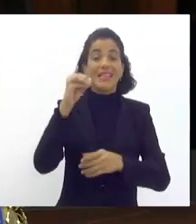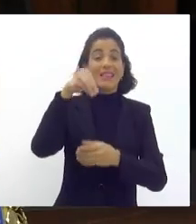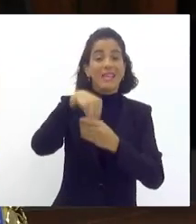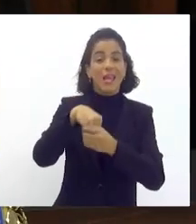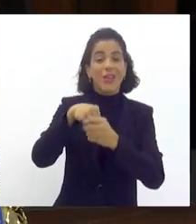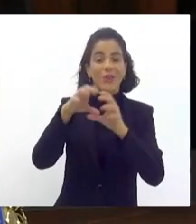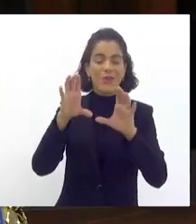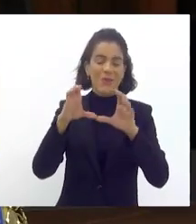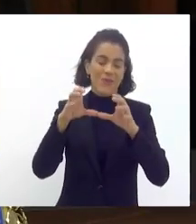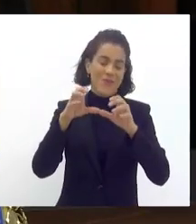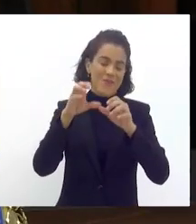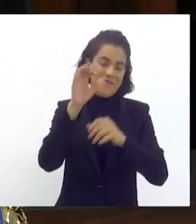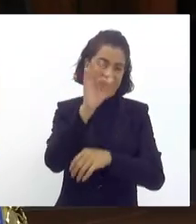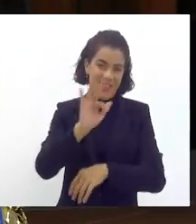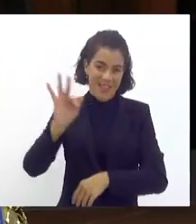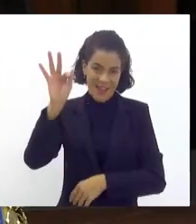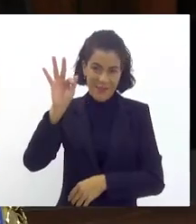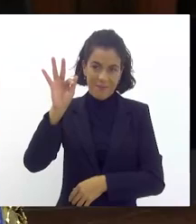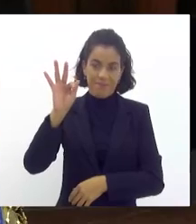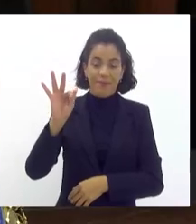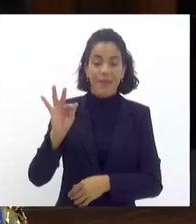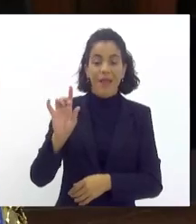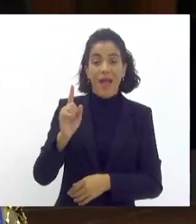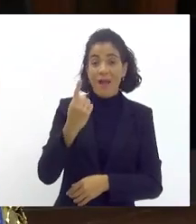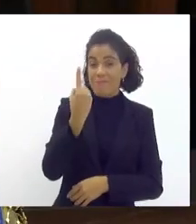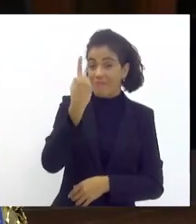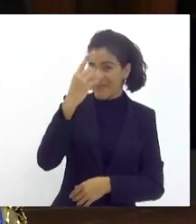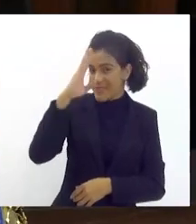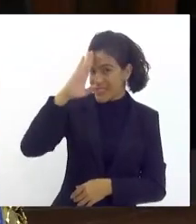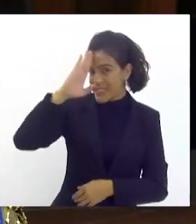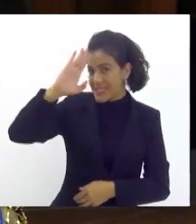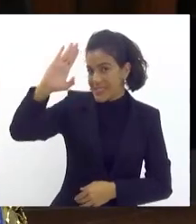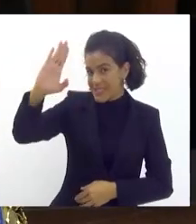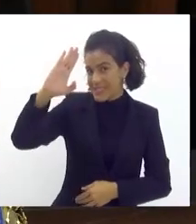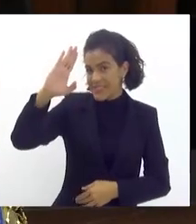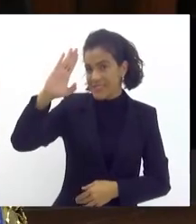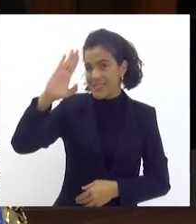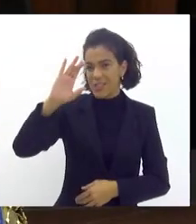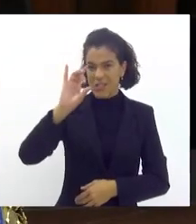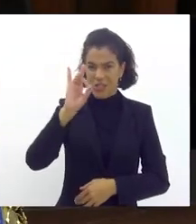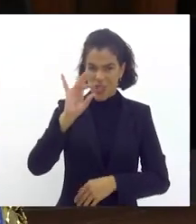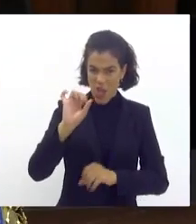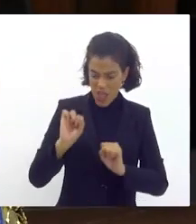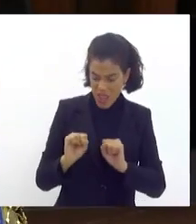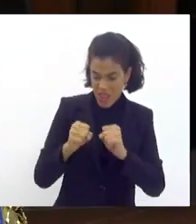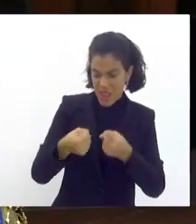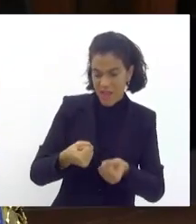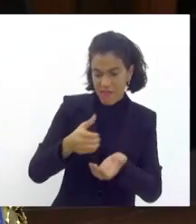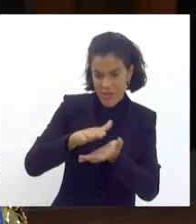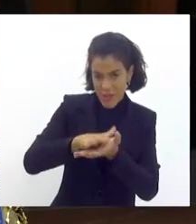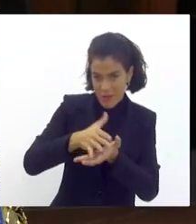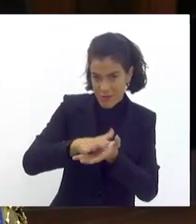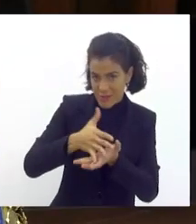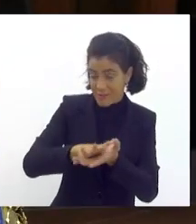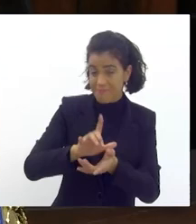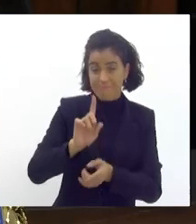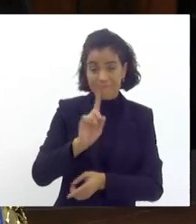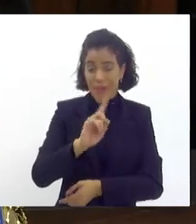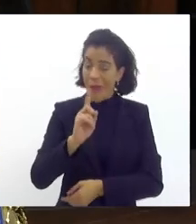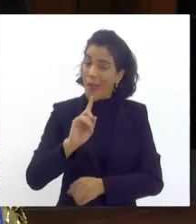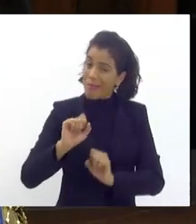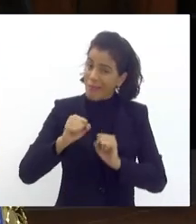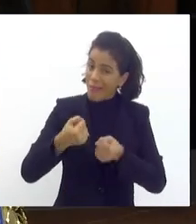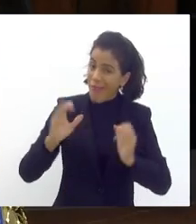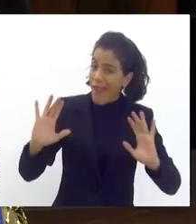e uma das prioridades da frente não é só defender o samba mas defender a festa do